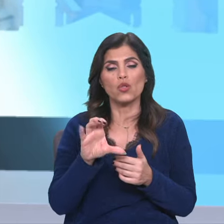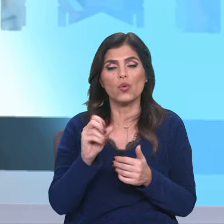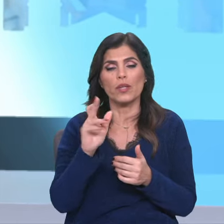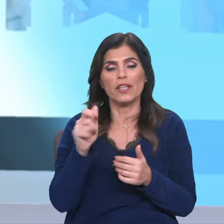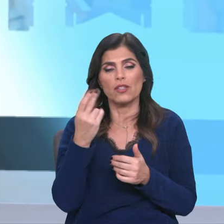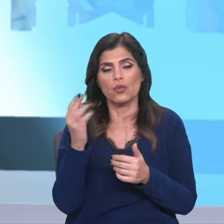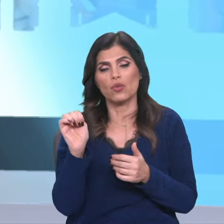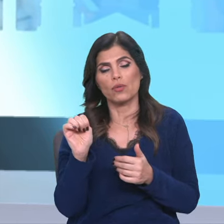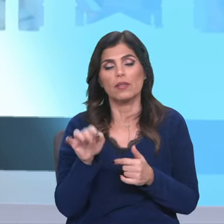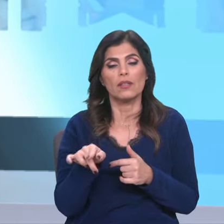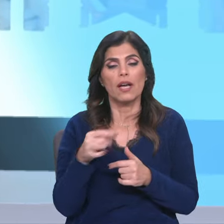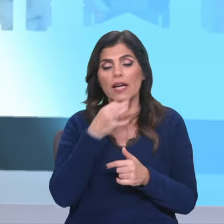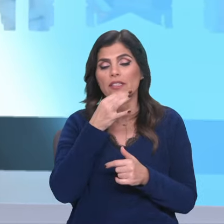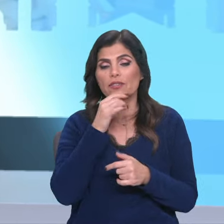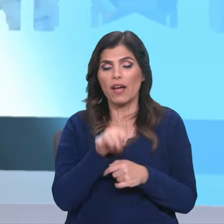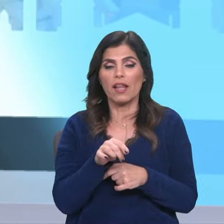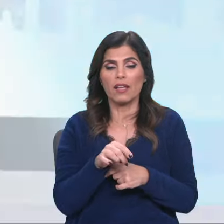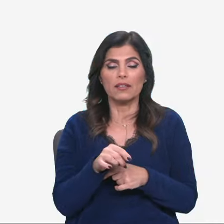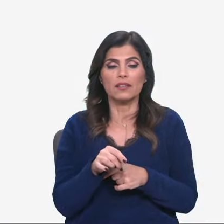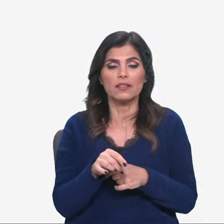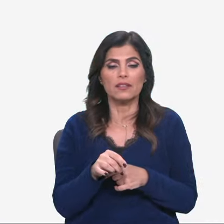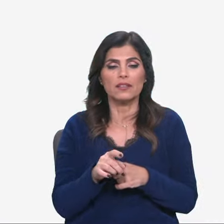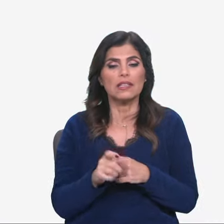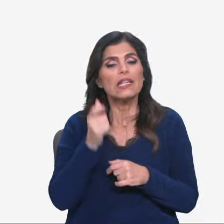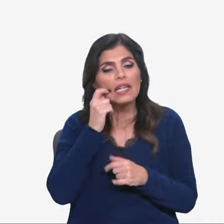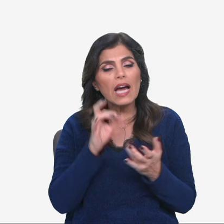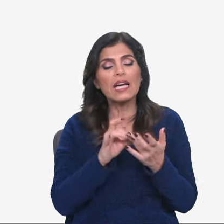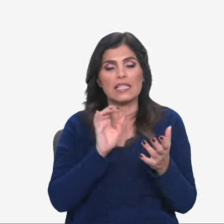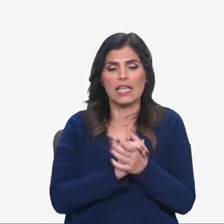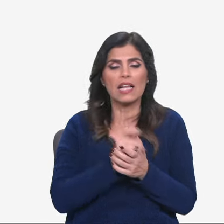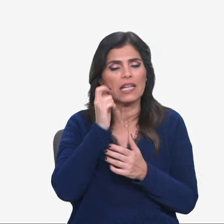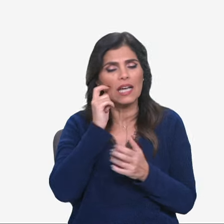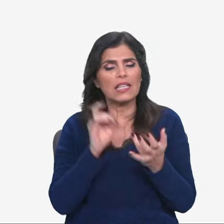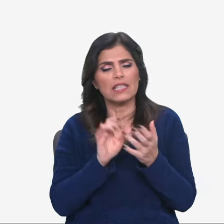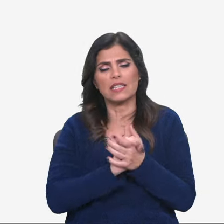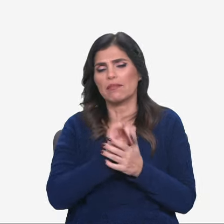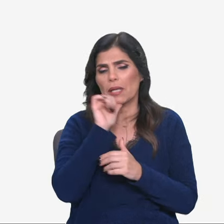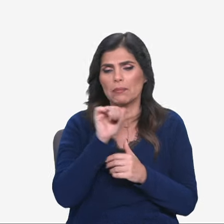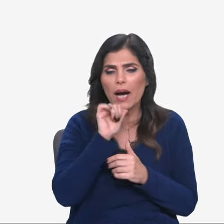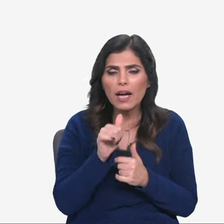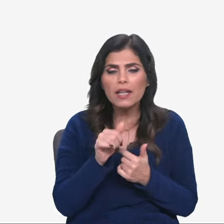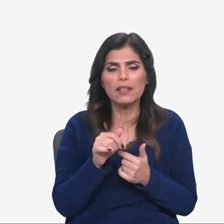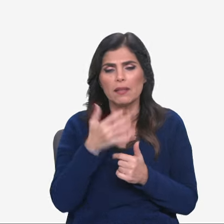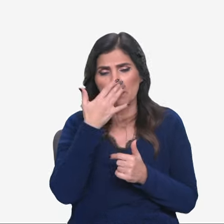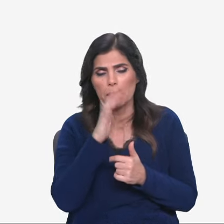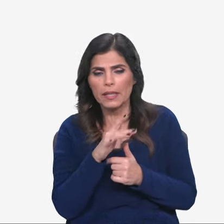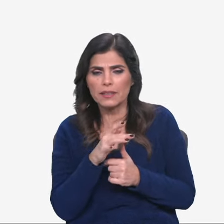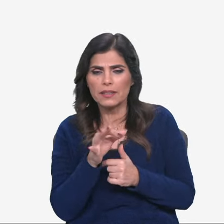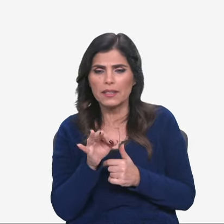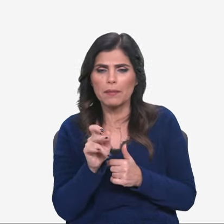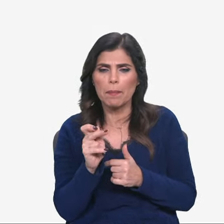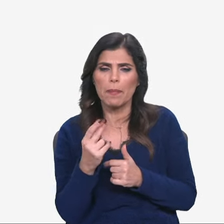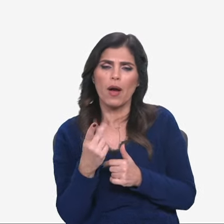E aqui se fala, digamos, dos que são casados, dos que não são casados. De alguma forma, parece que Paulo faz aqui